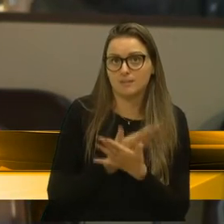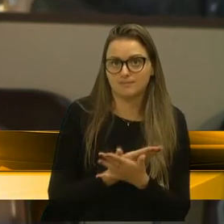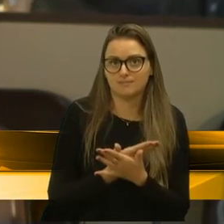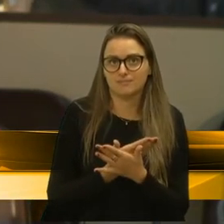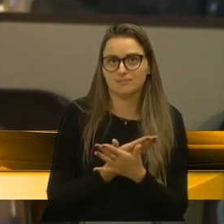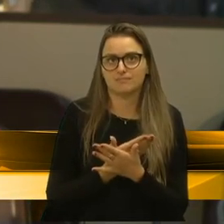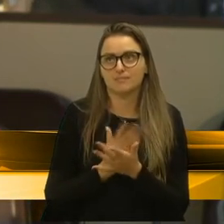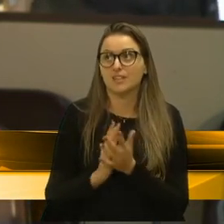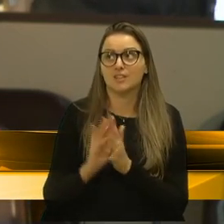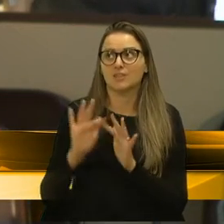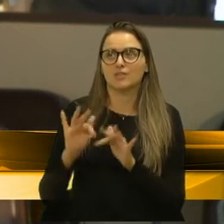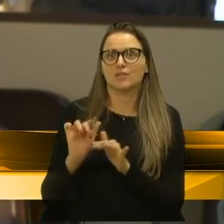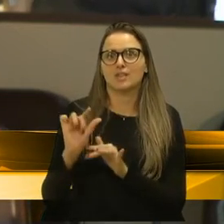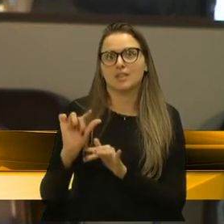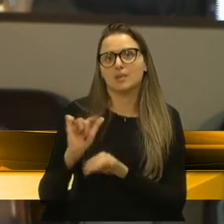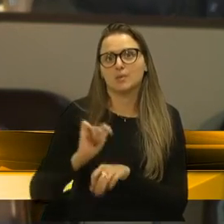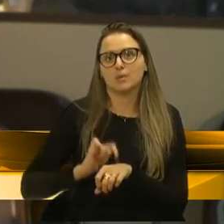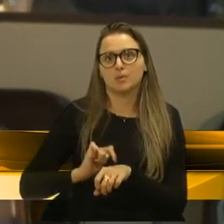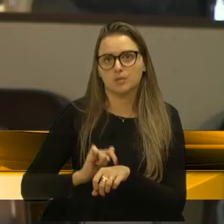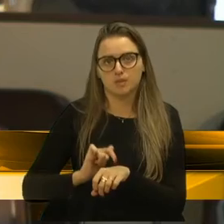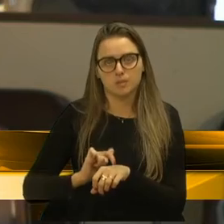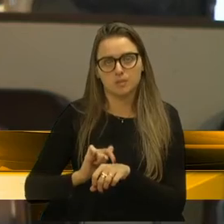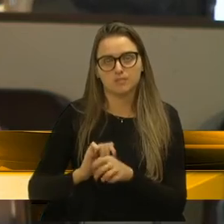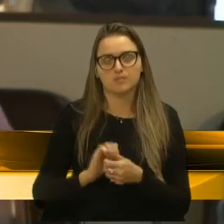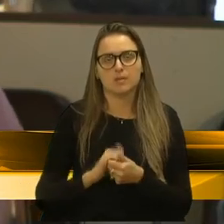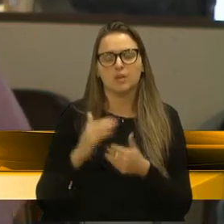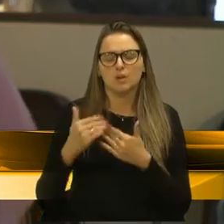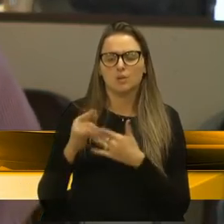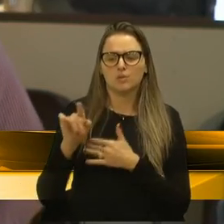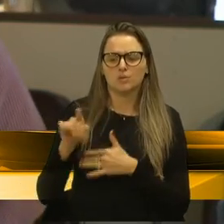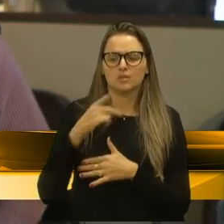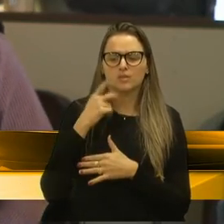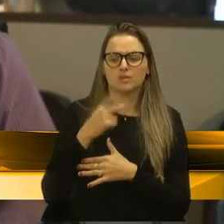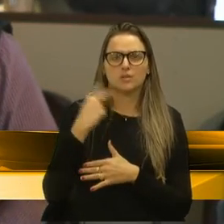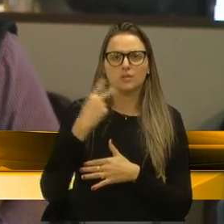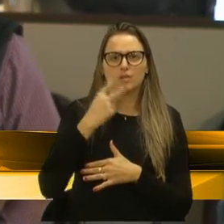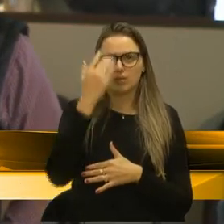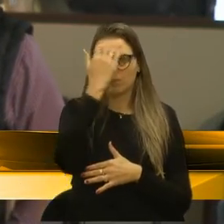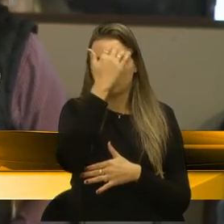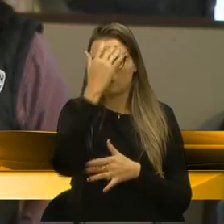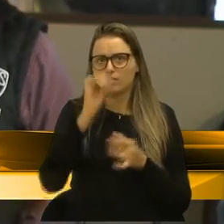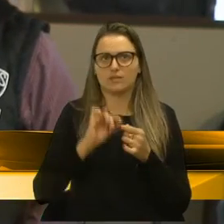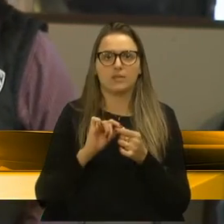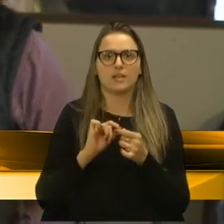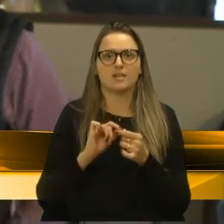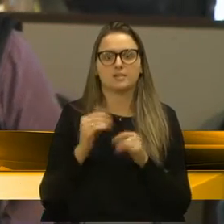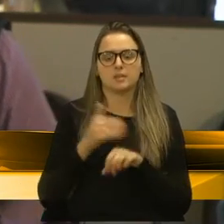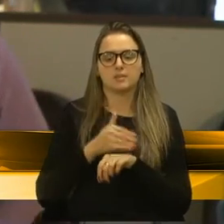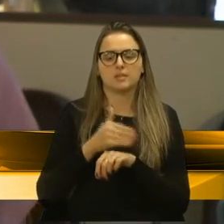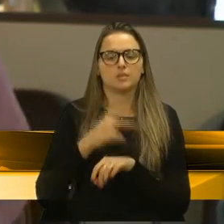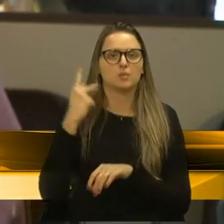findados nos próximos dias. Quando o senhor falou que o vereador Adiló faz parte de uma política suja,